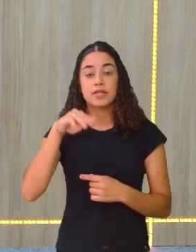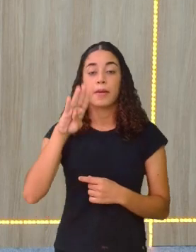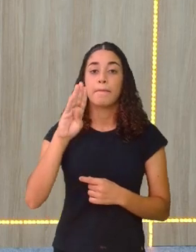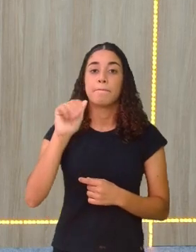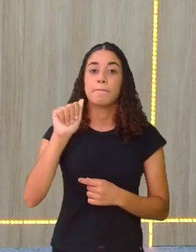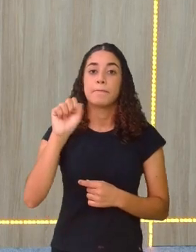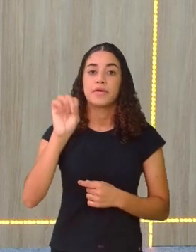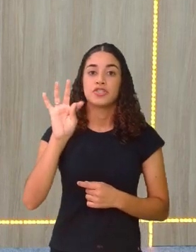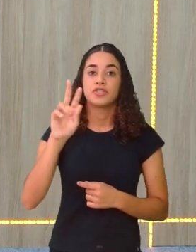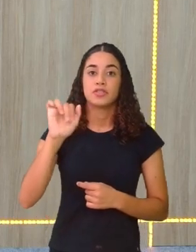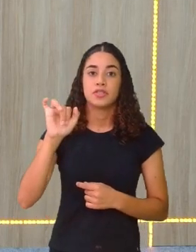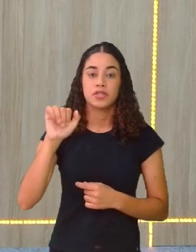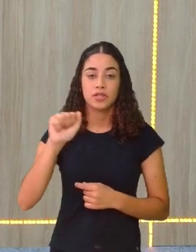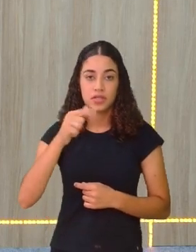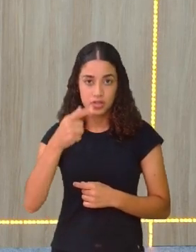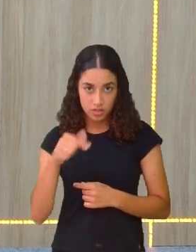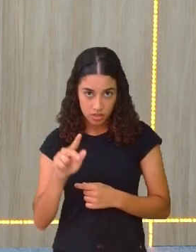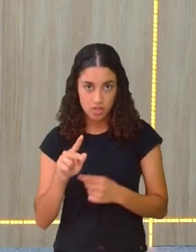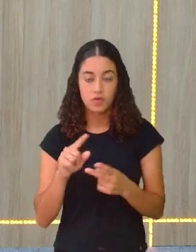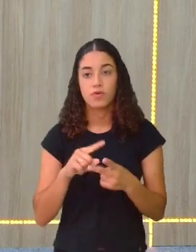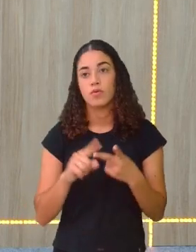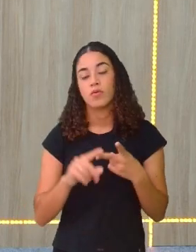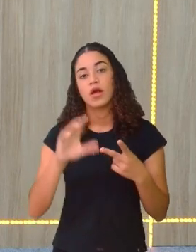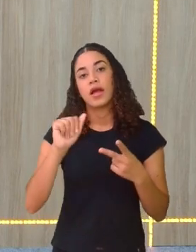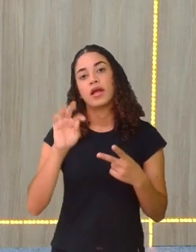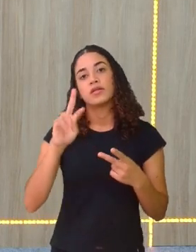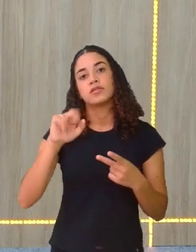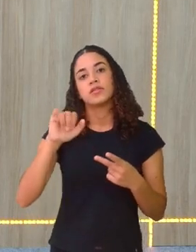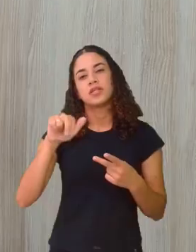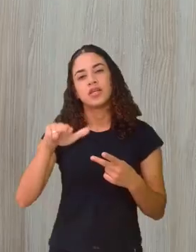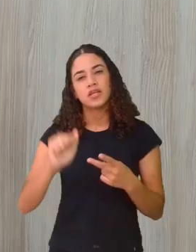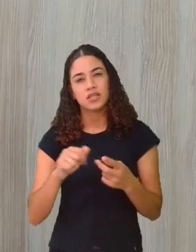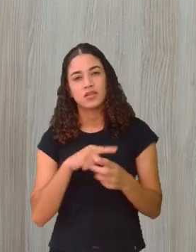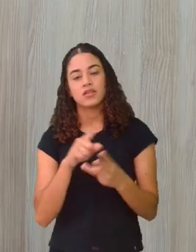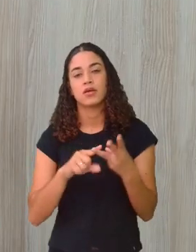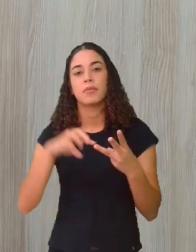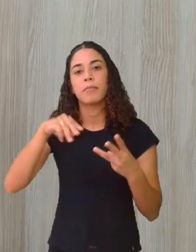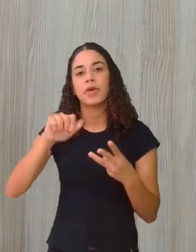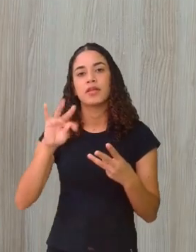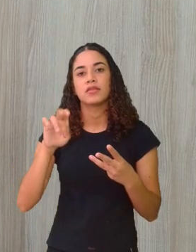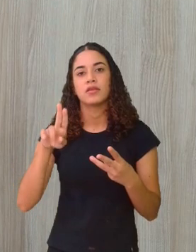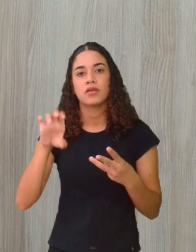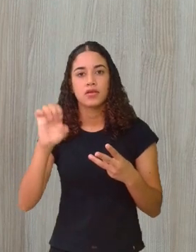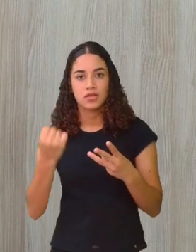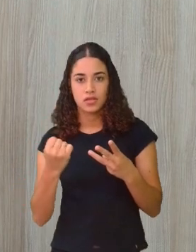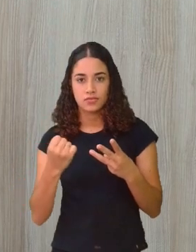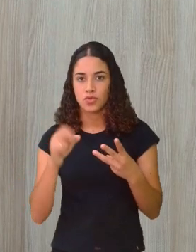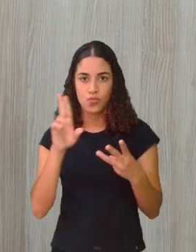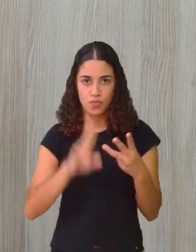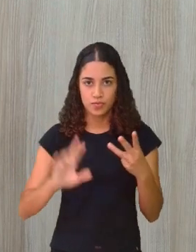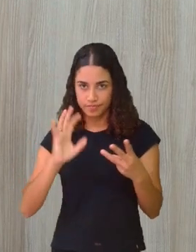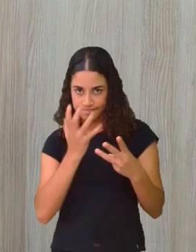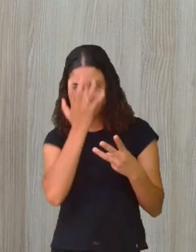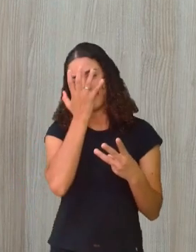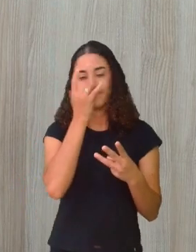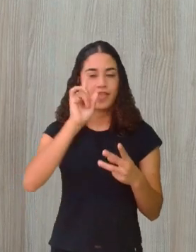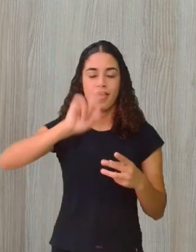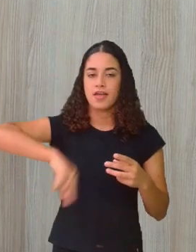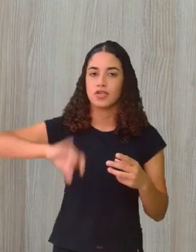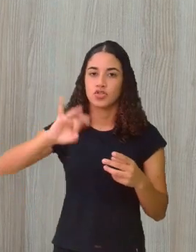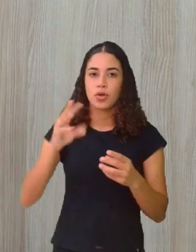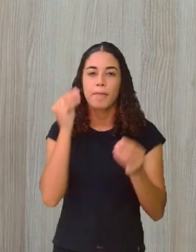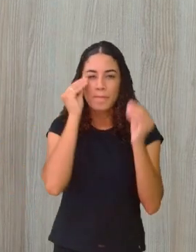o Matheus e a Catirina. Eles usam uma pintura no rosto, né? Uma